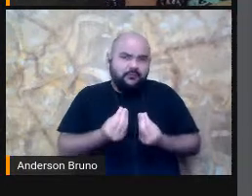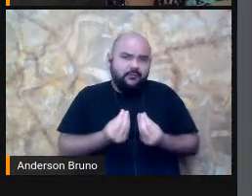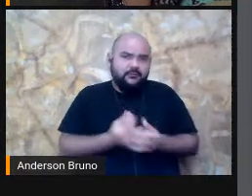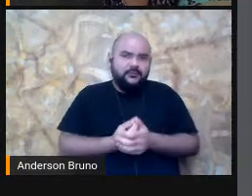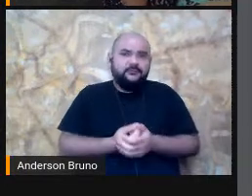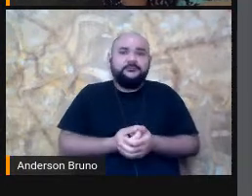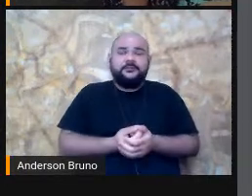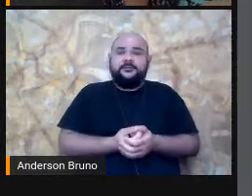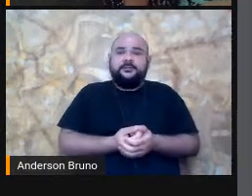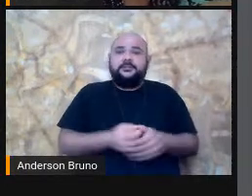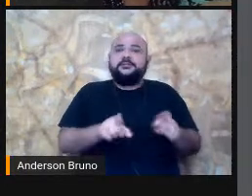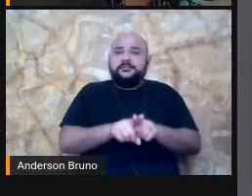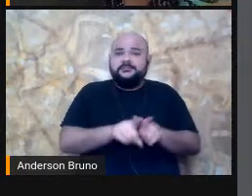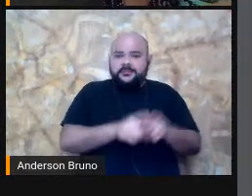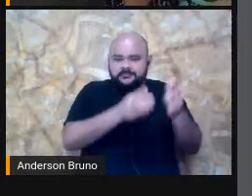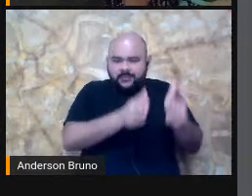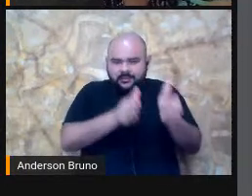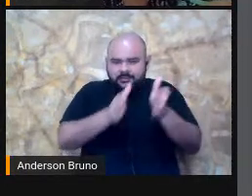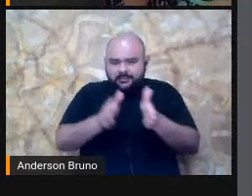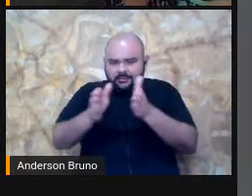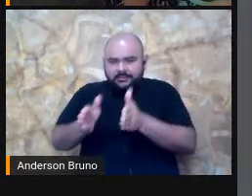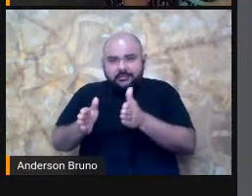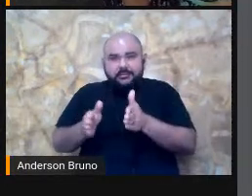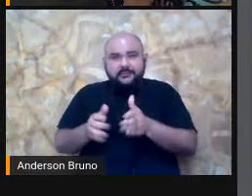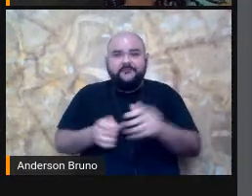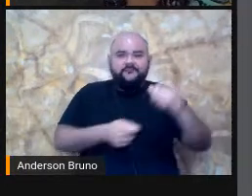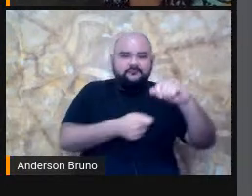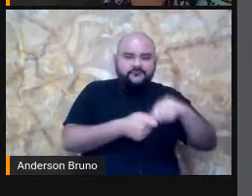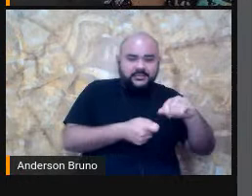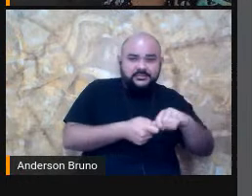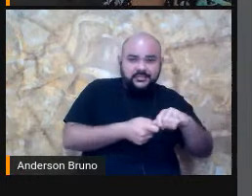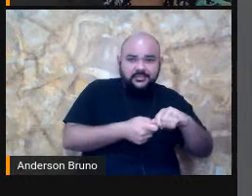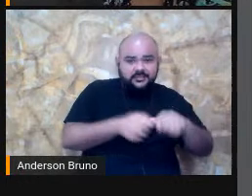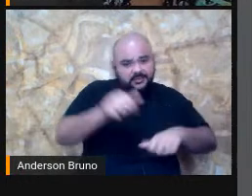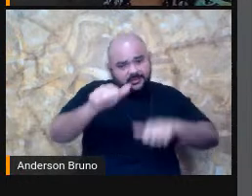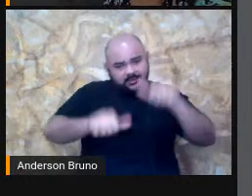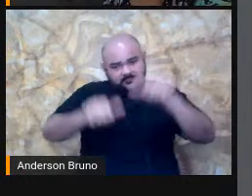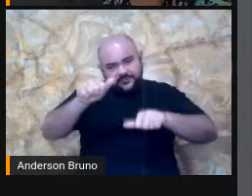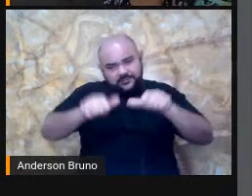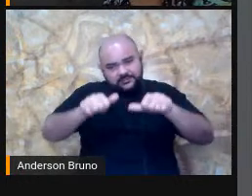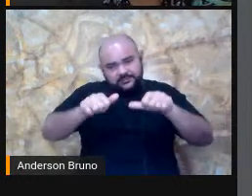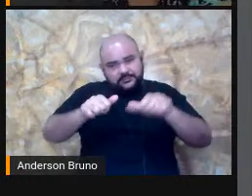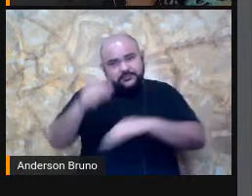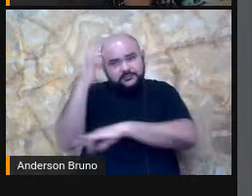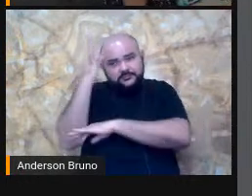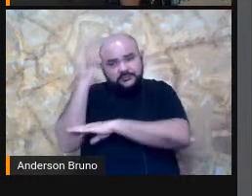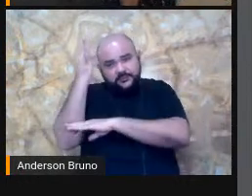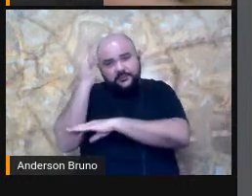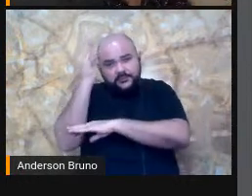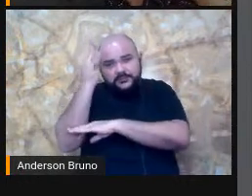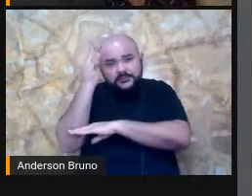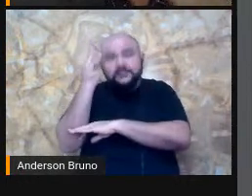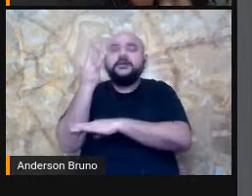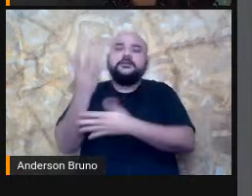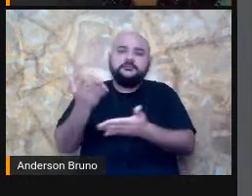Eu avalio Junto com Essa avaliação Eu teorizo Né?